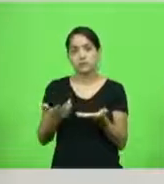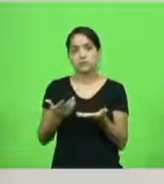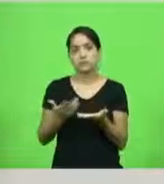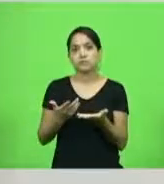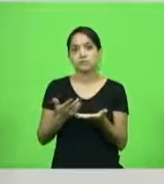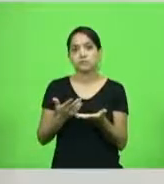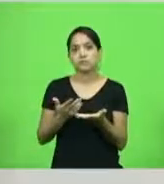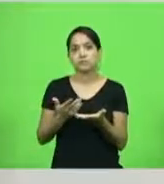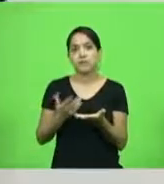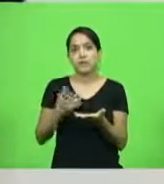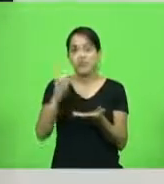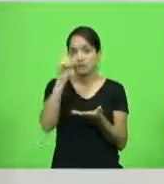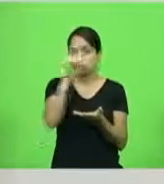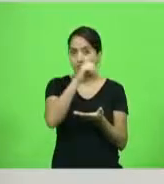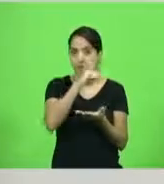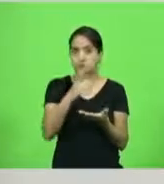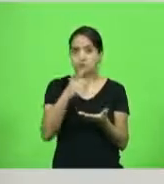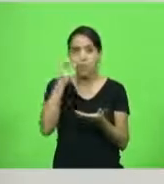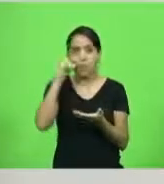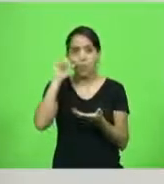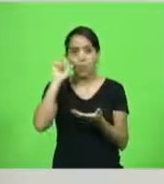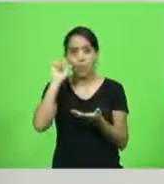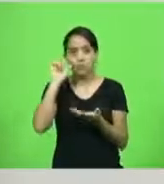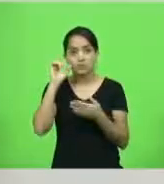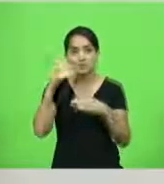entre outras, é difícil. Ontem estava ali fora,